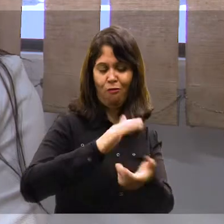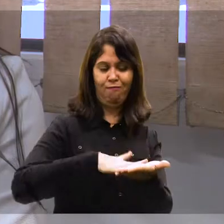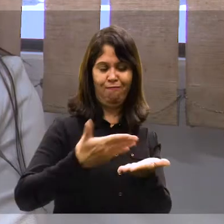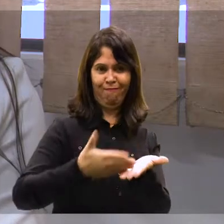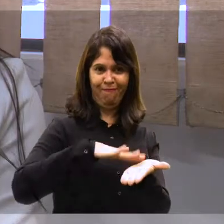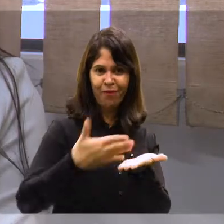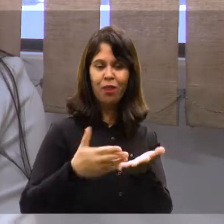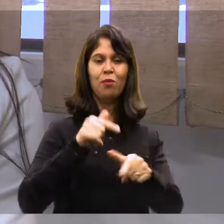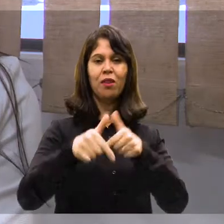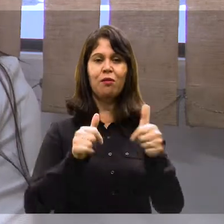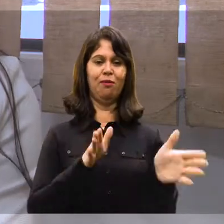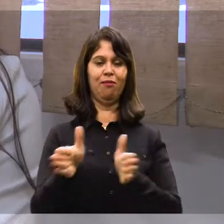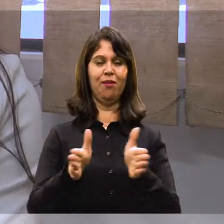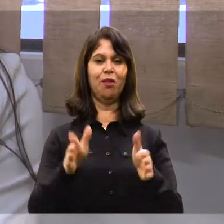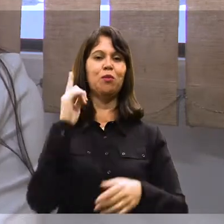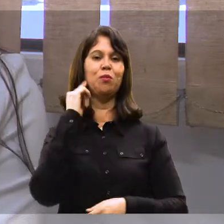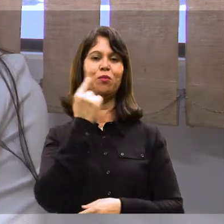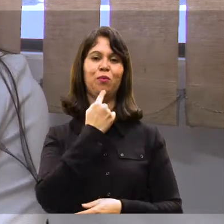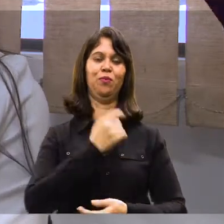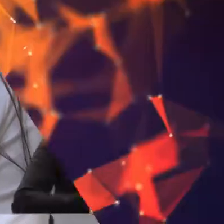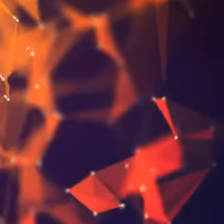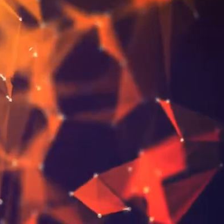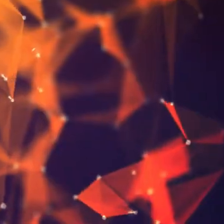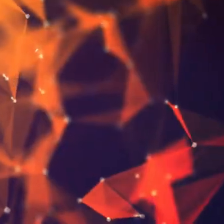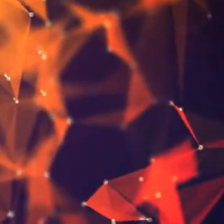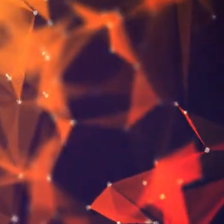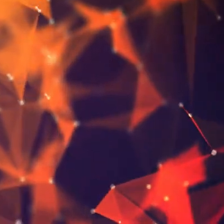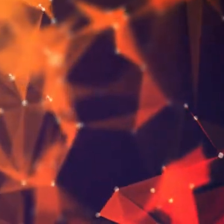sinais para atuar na acessibilidade de pessoas surdas.